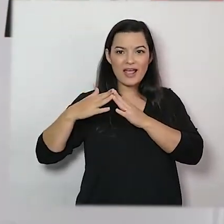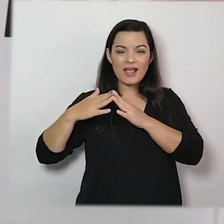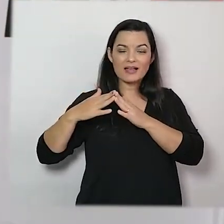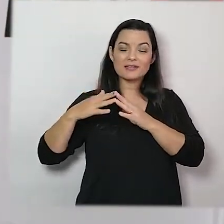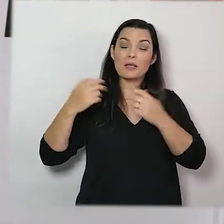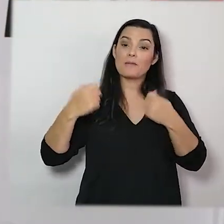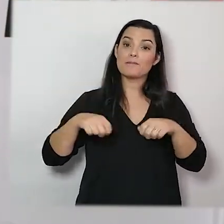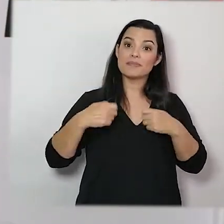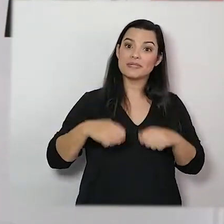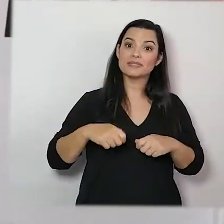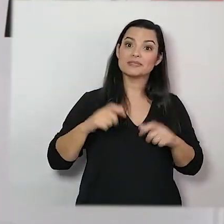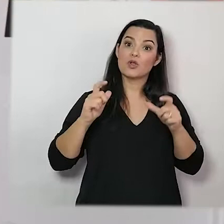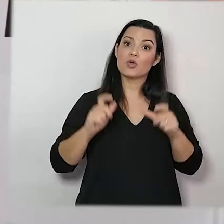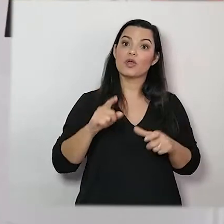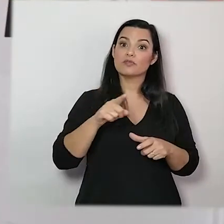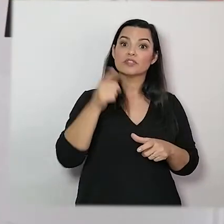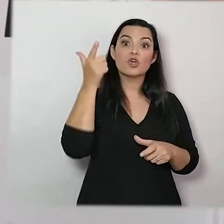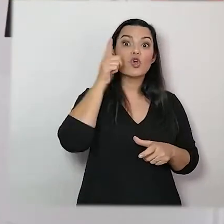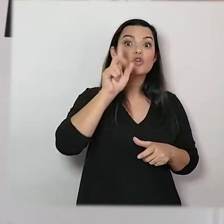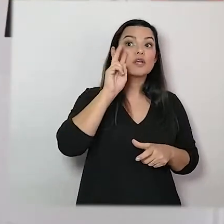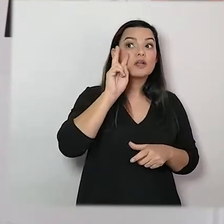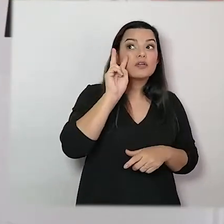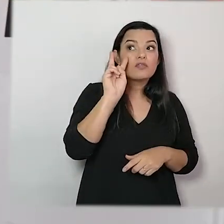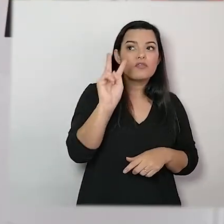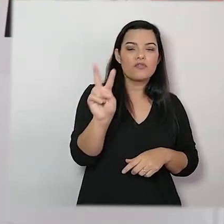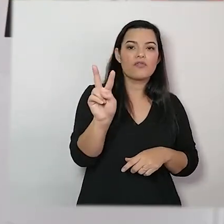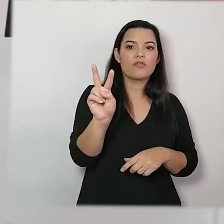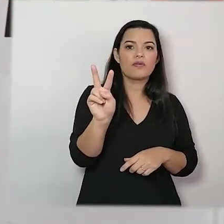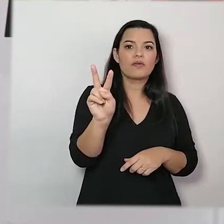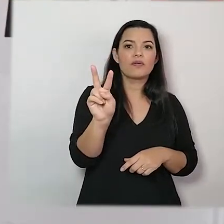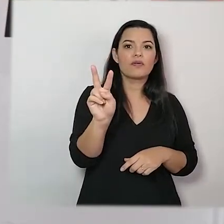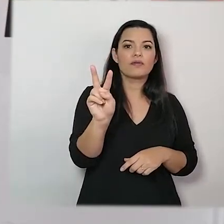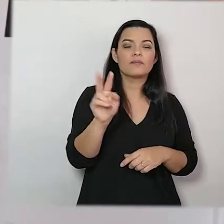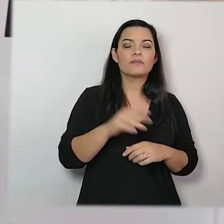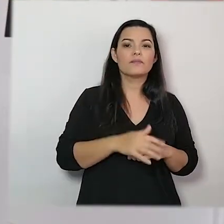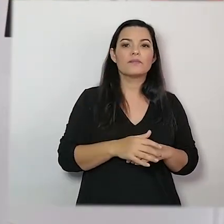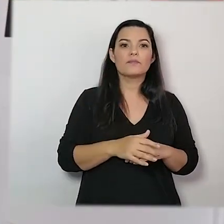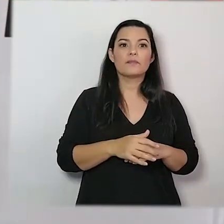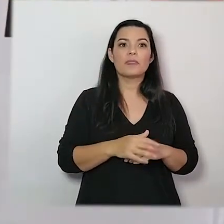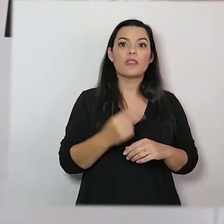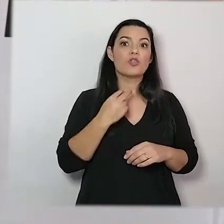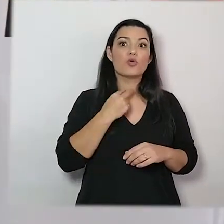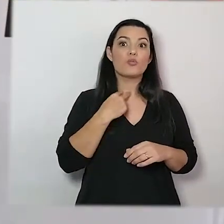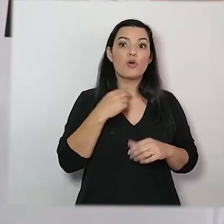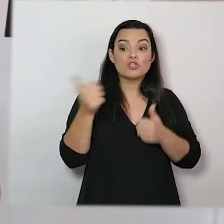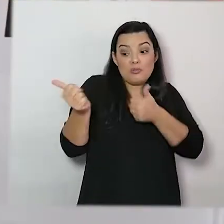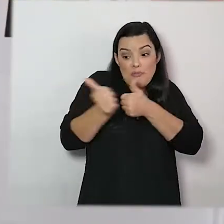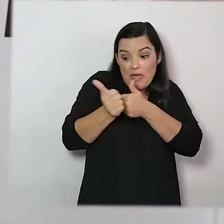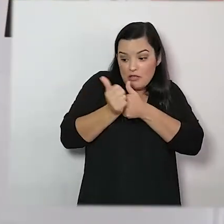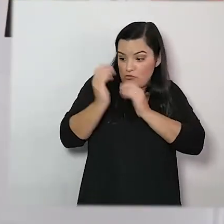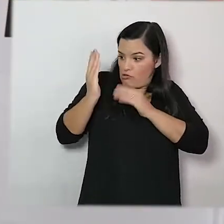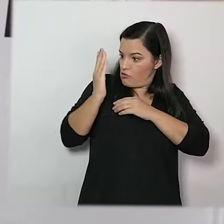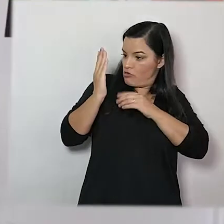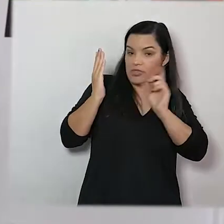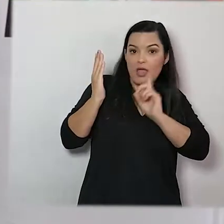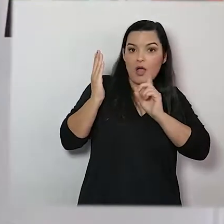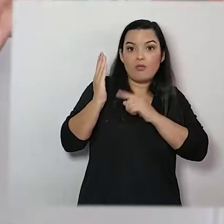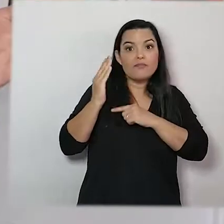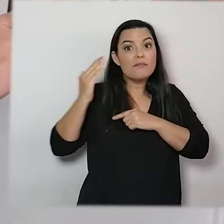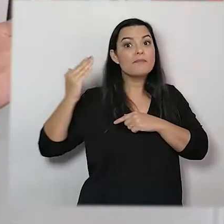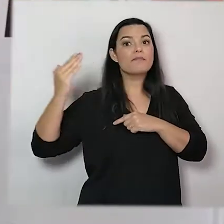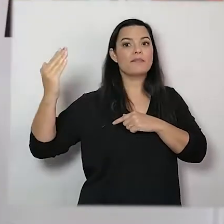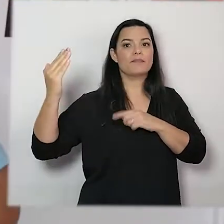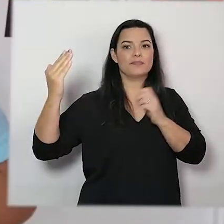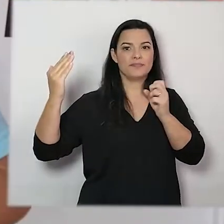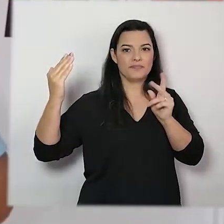esteja enxergando aí do local onde você está nesse momento e não pode estar ali grudadinho com você não, precisa